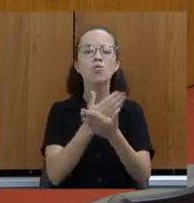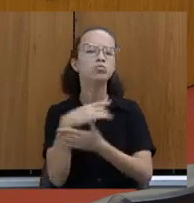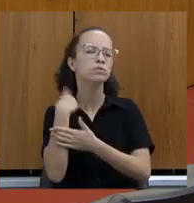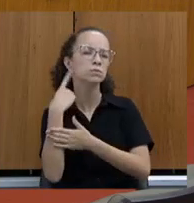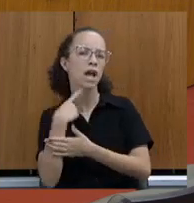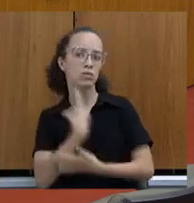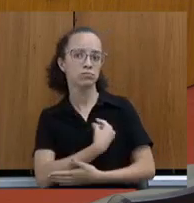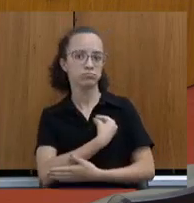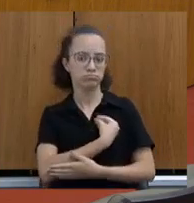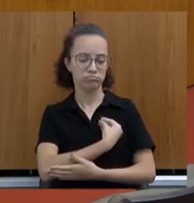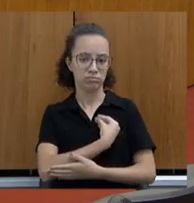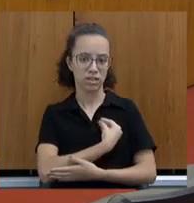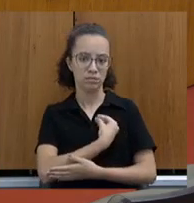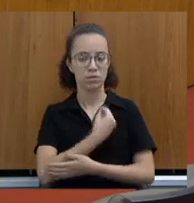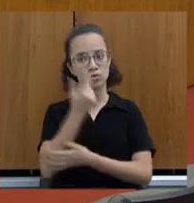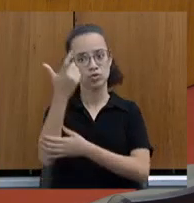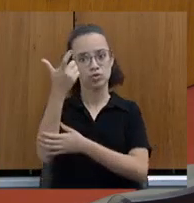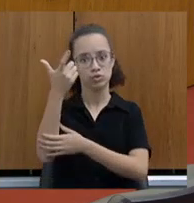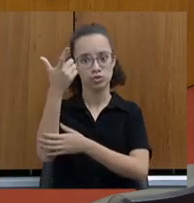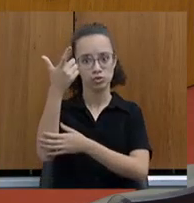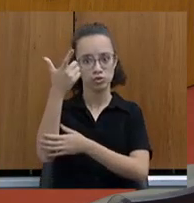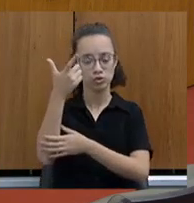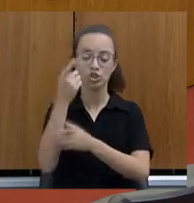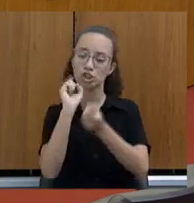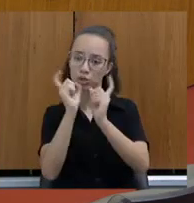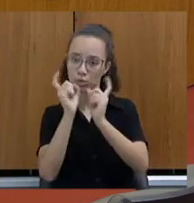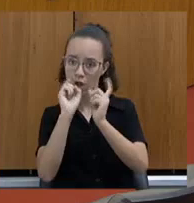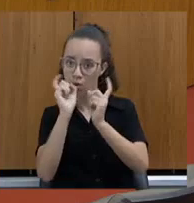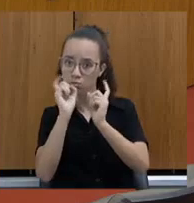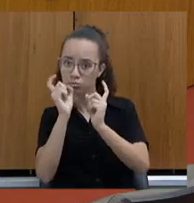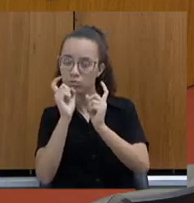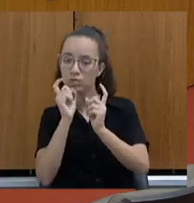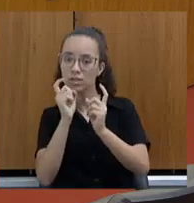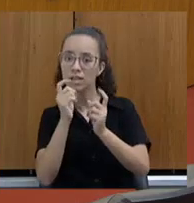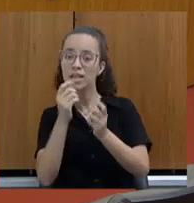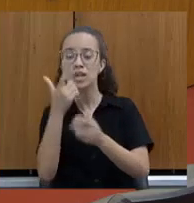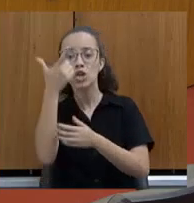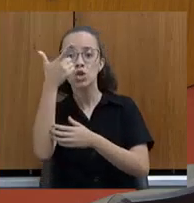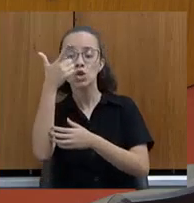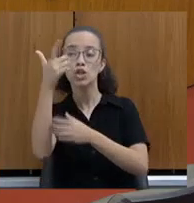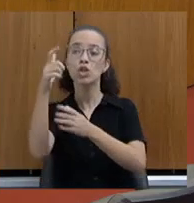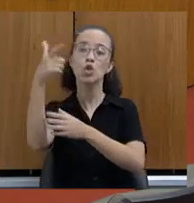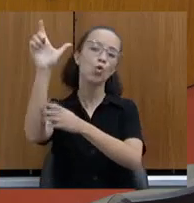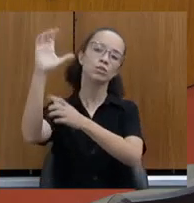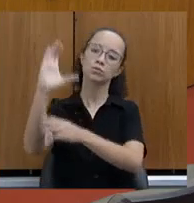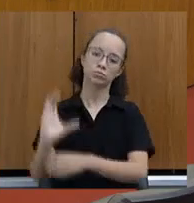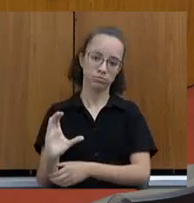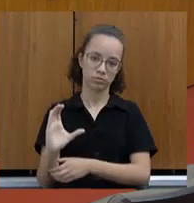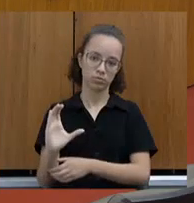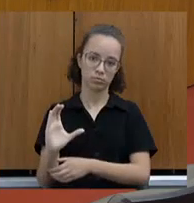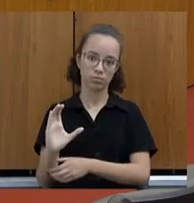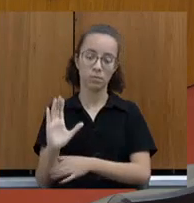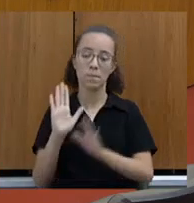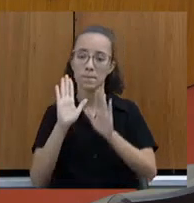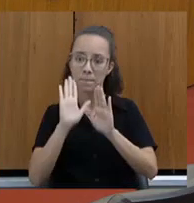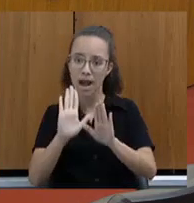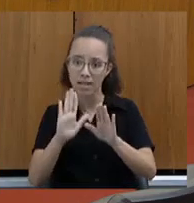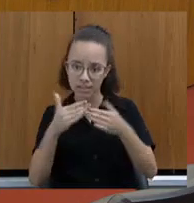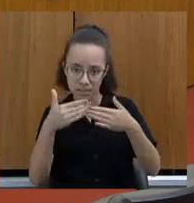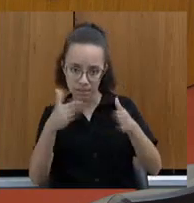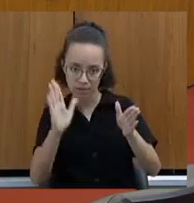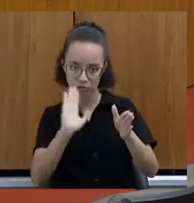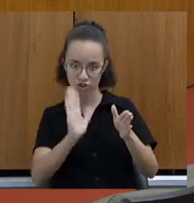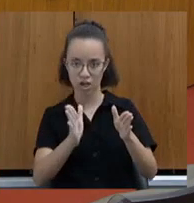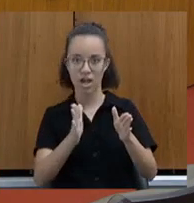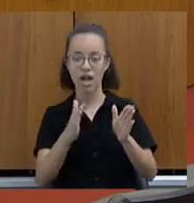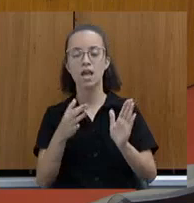no parlamento participando da sessão e outros em outras comissões, mas já está aberto, respeitando